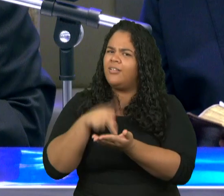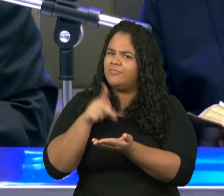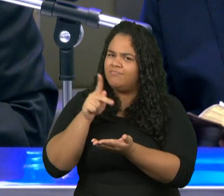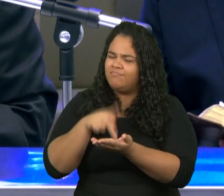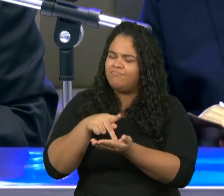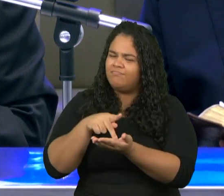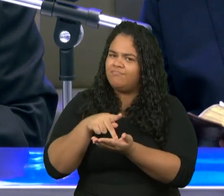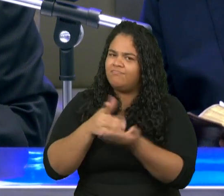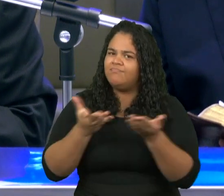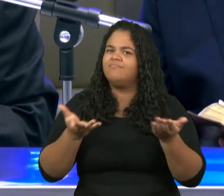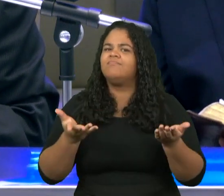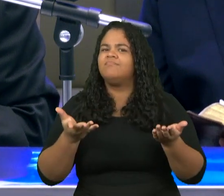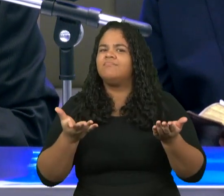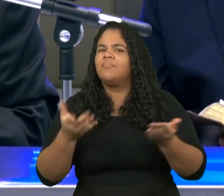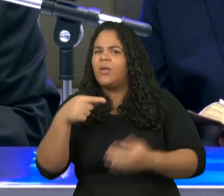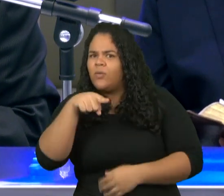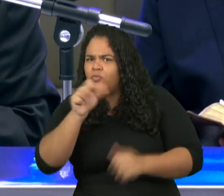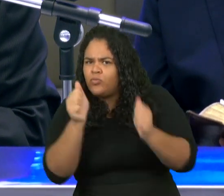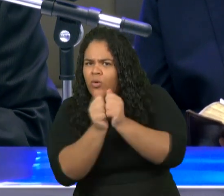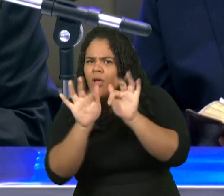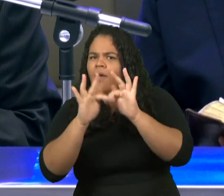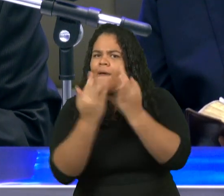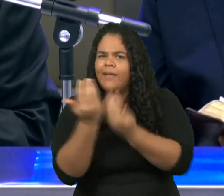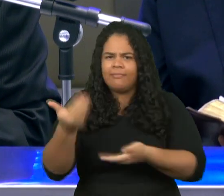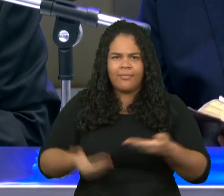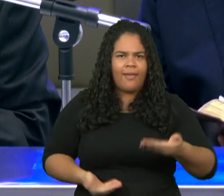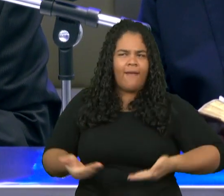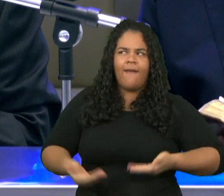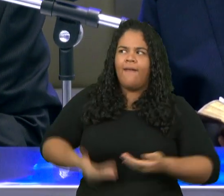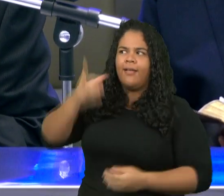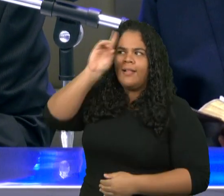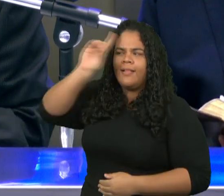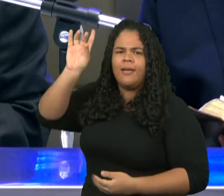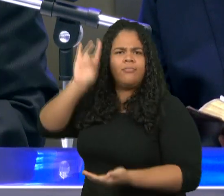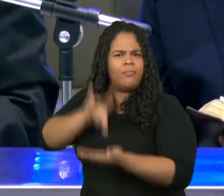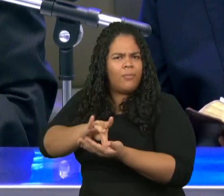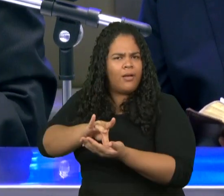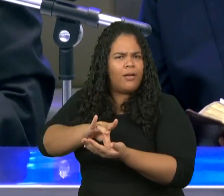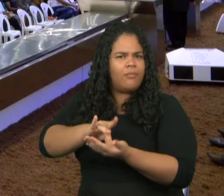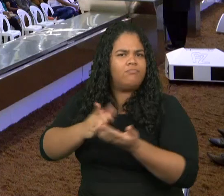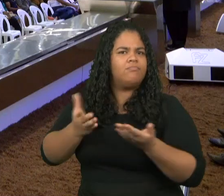é verdade irmãos você e sua casa está servindo ao Senhor